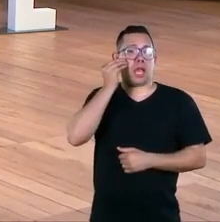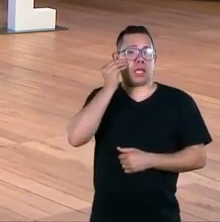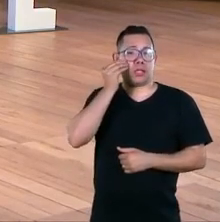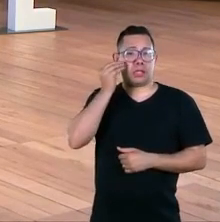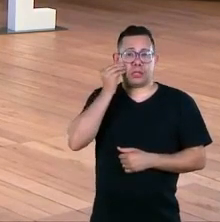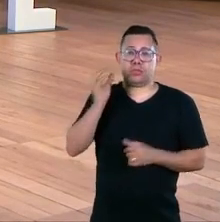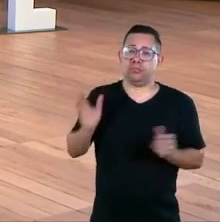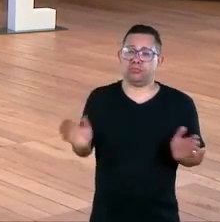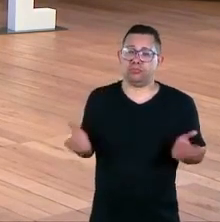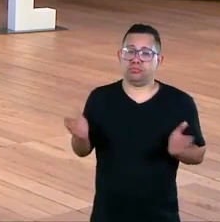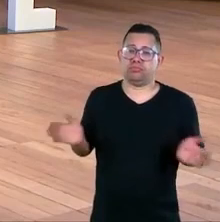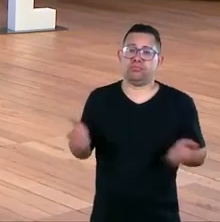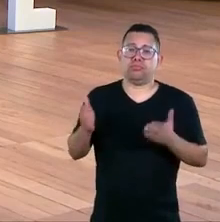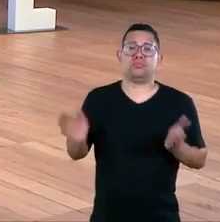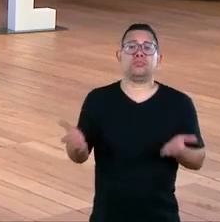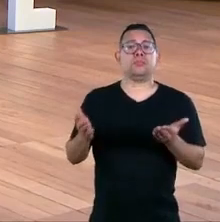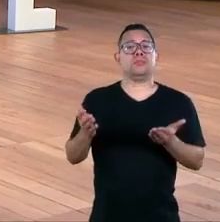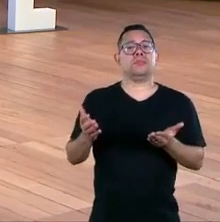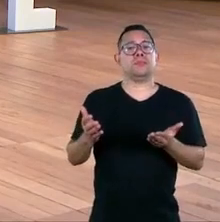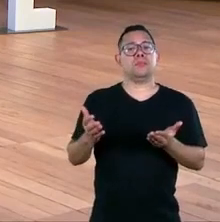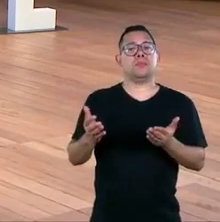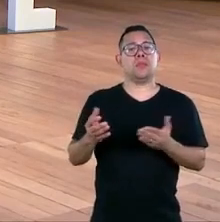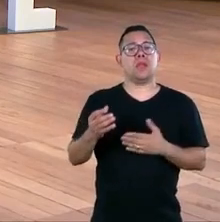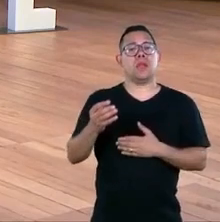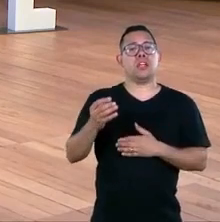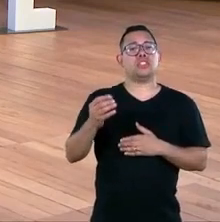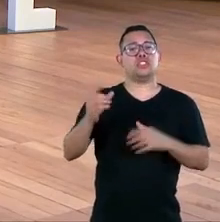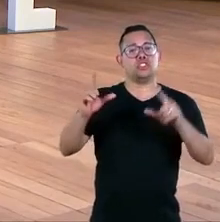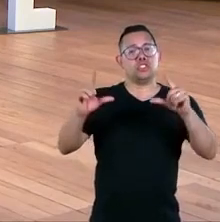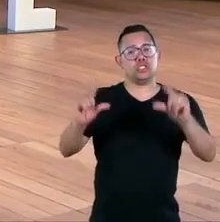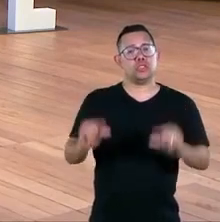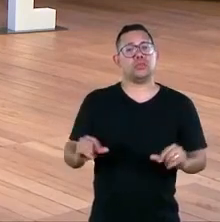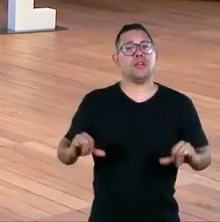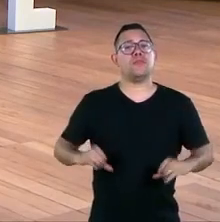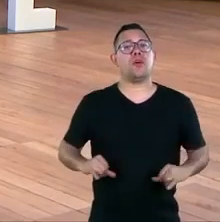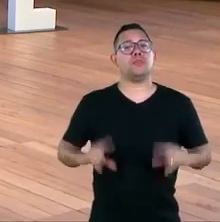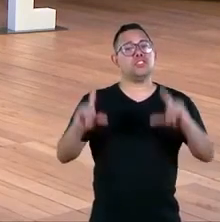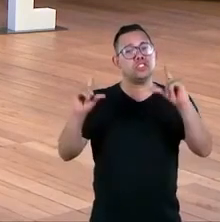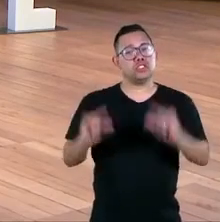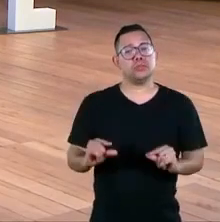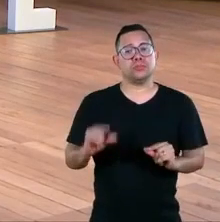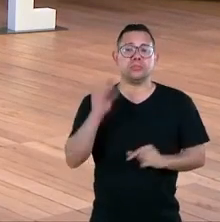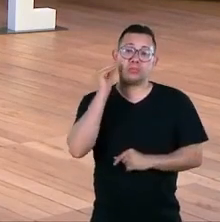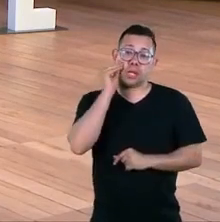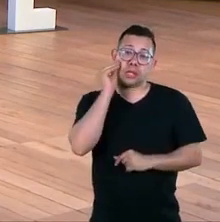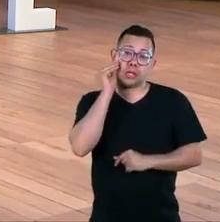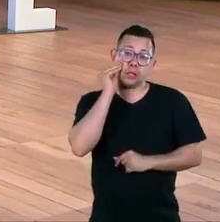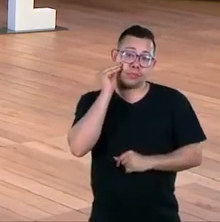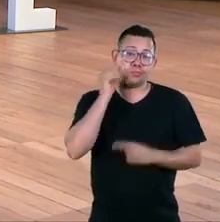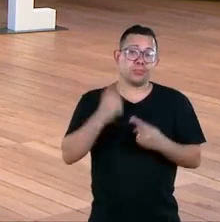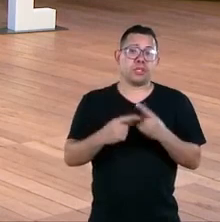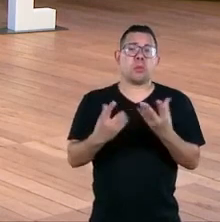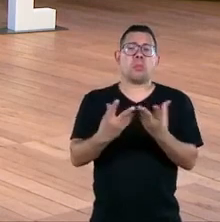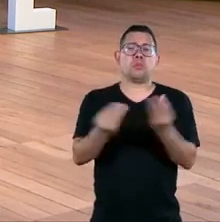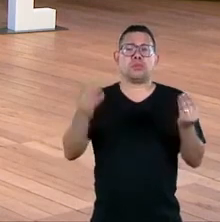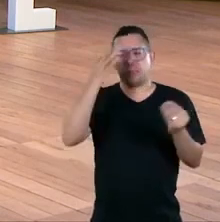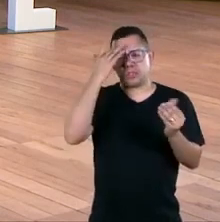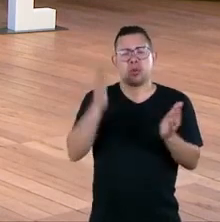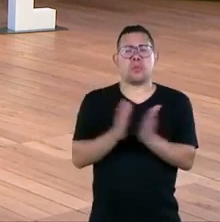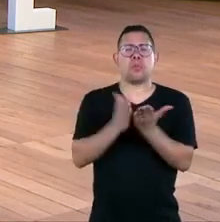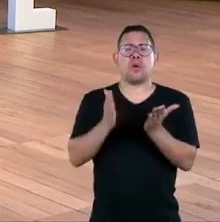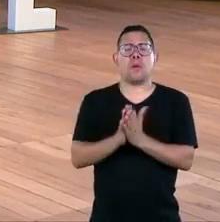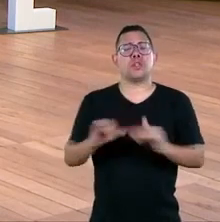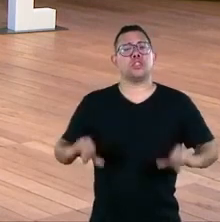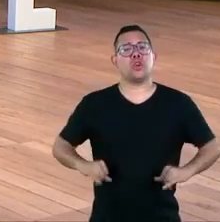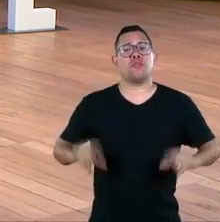infelizmente mas foi ele que plantou a semente em todos nós para estar aqui até hoje nessa luta nessa luta de alguma